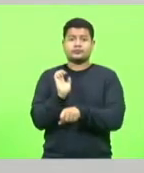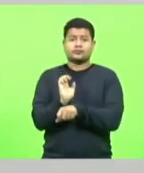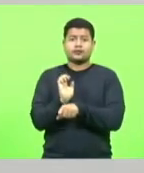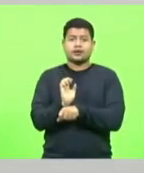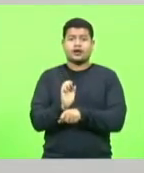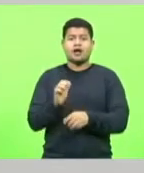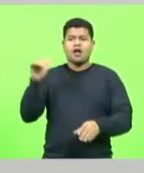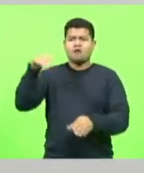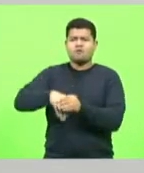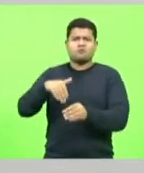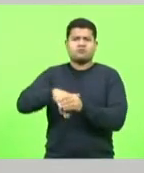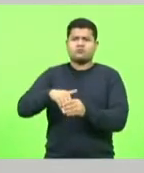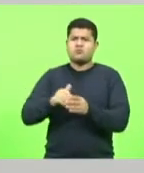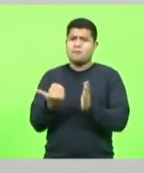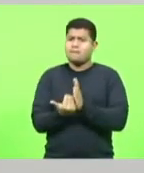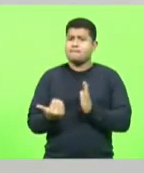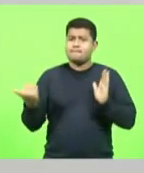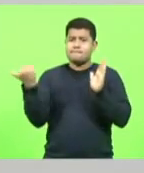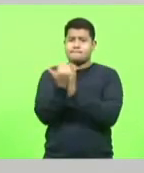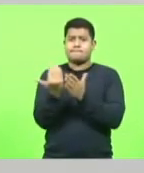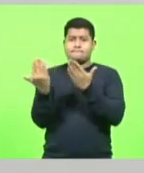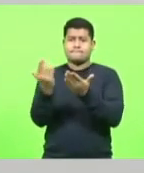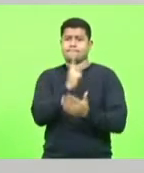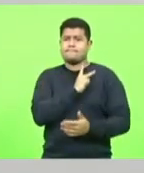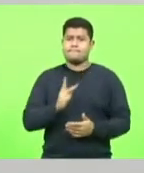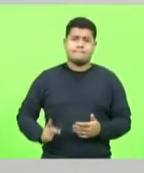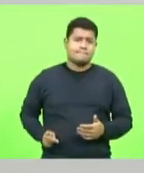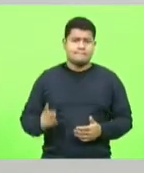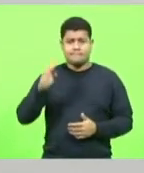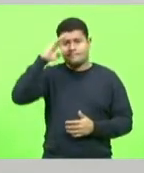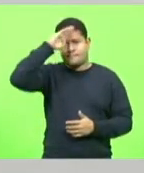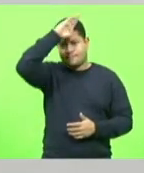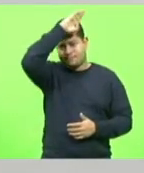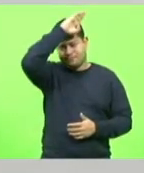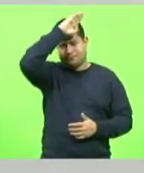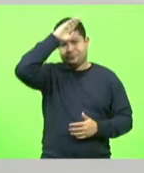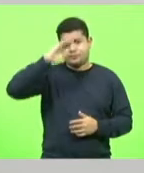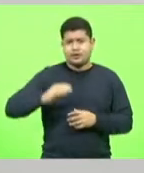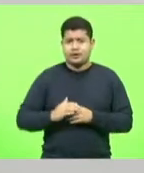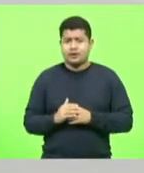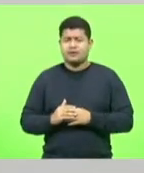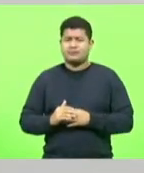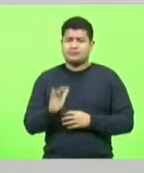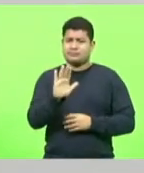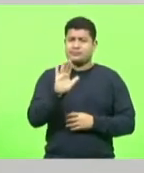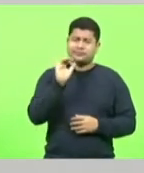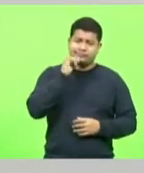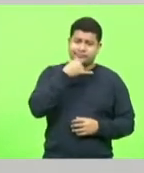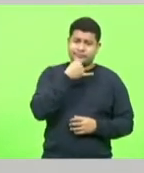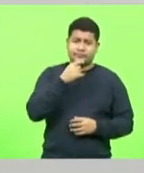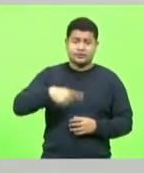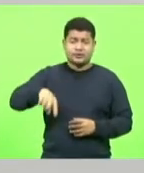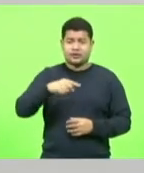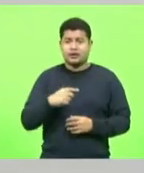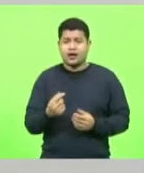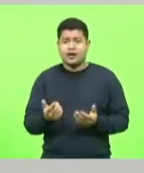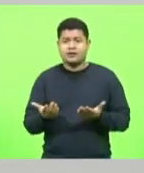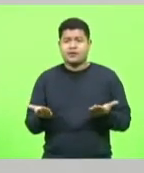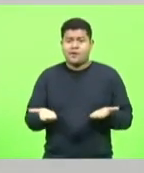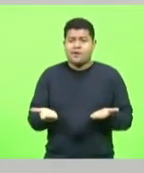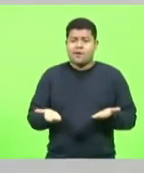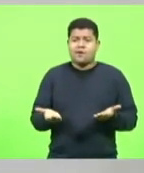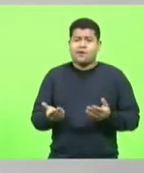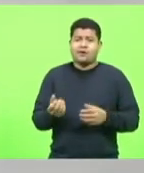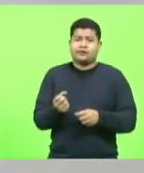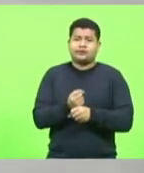votação ao presidente Jair Bolsonaro e infelizmente nós já estamos aí há